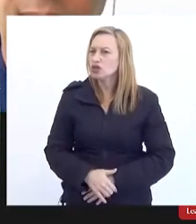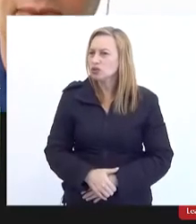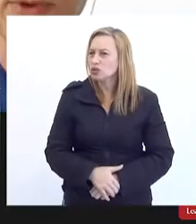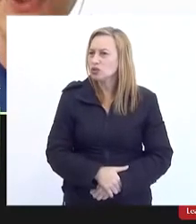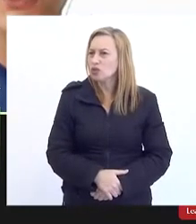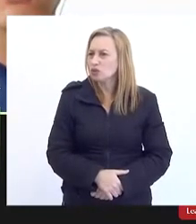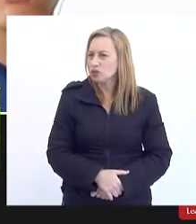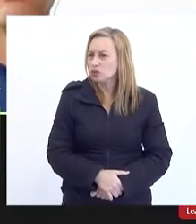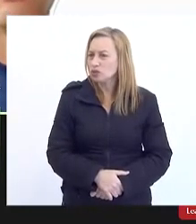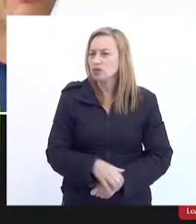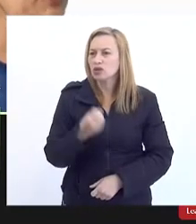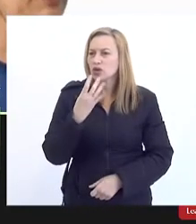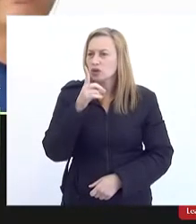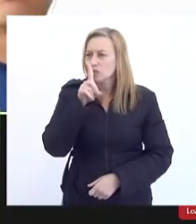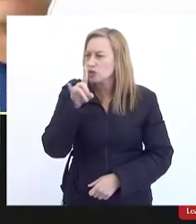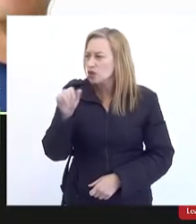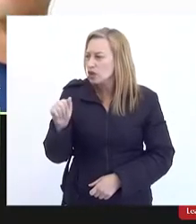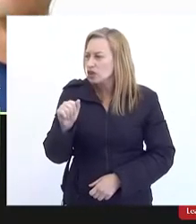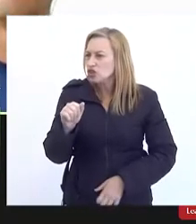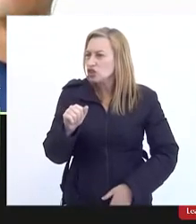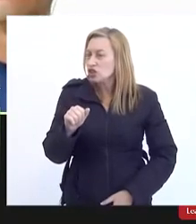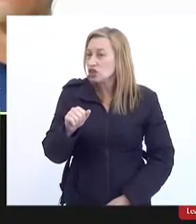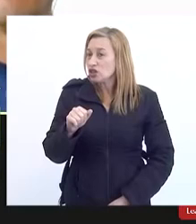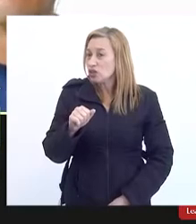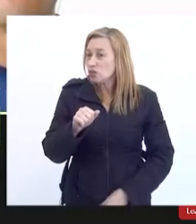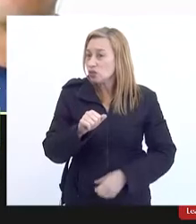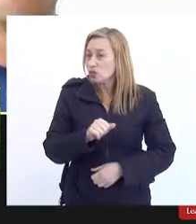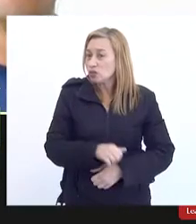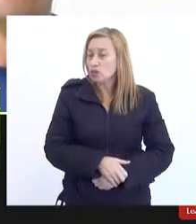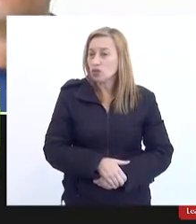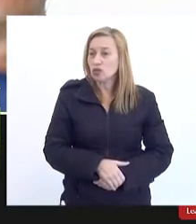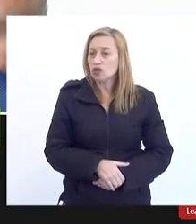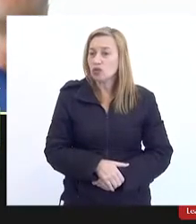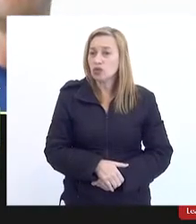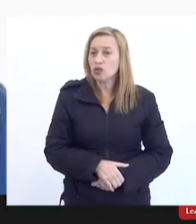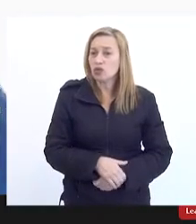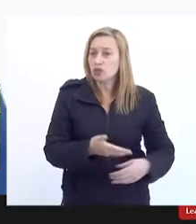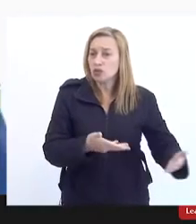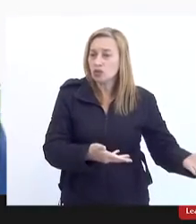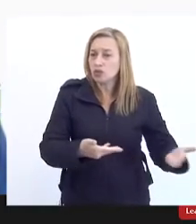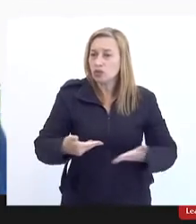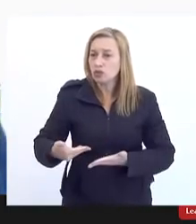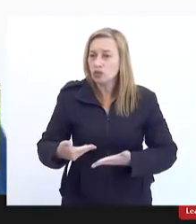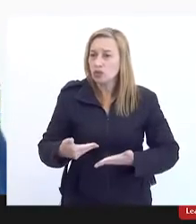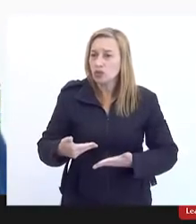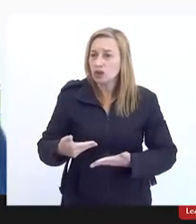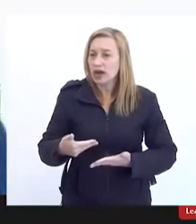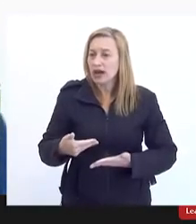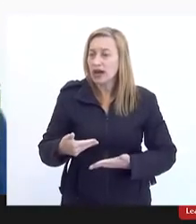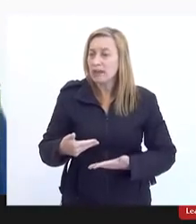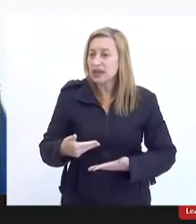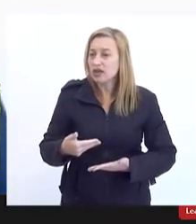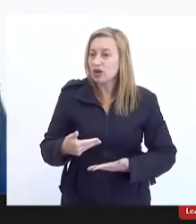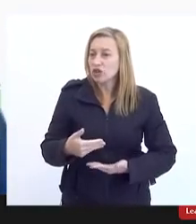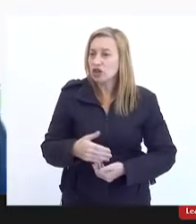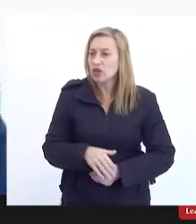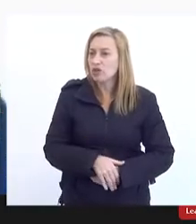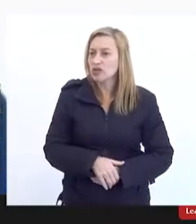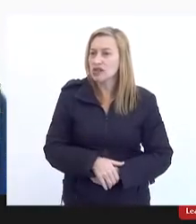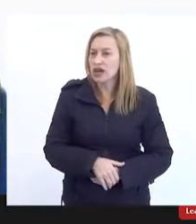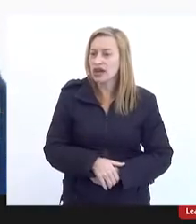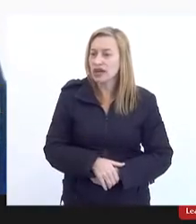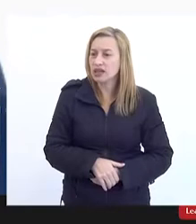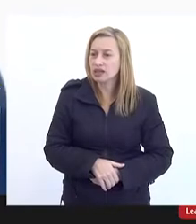bom dia a todos e a todas queria agradecer o convite recebido das nossas